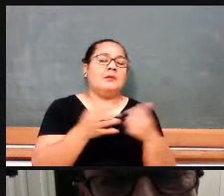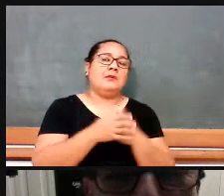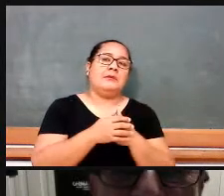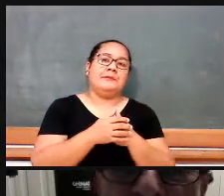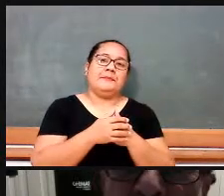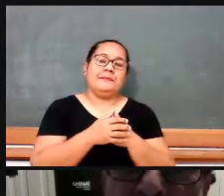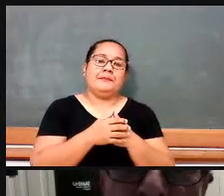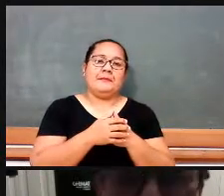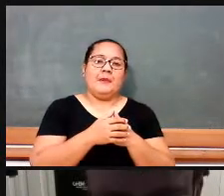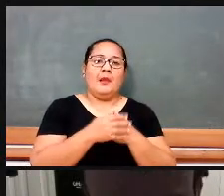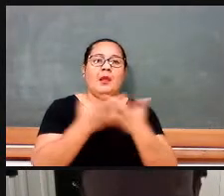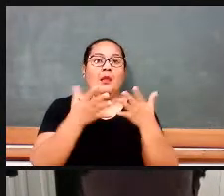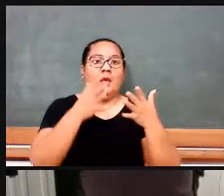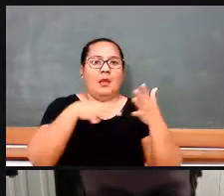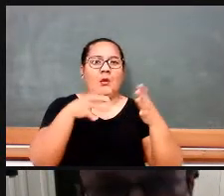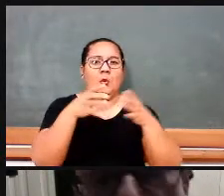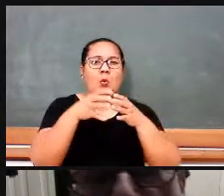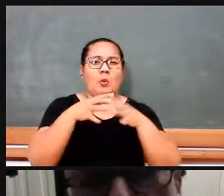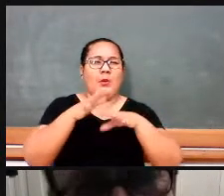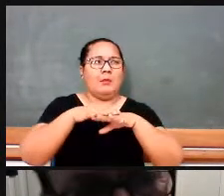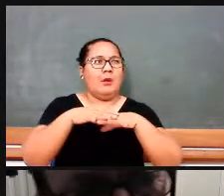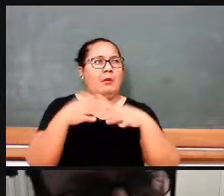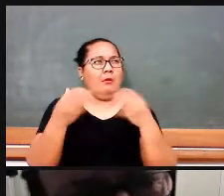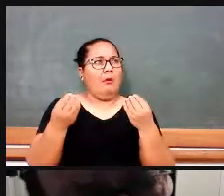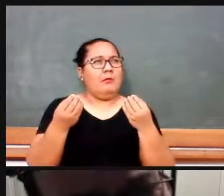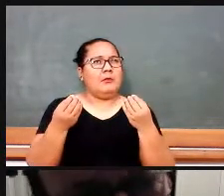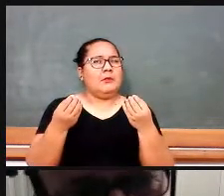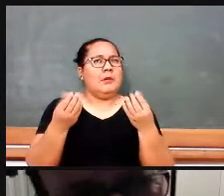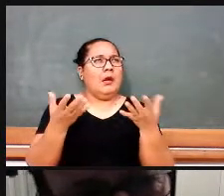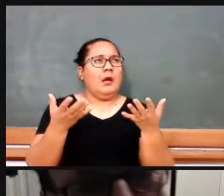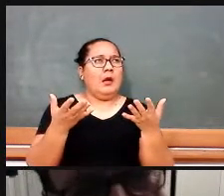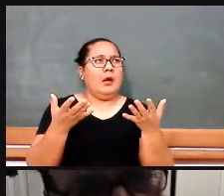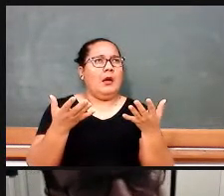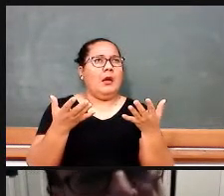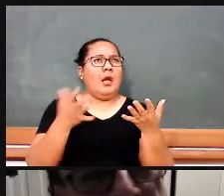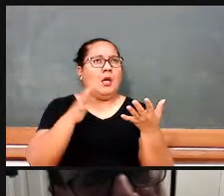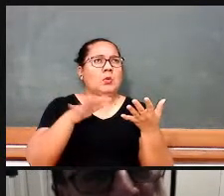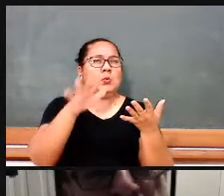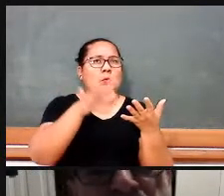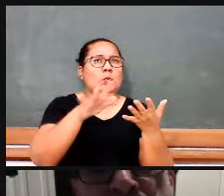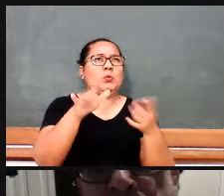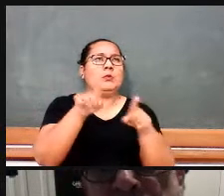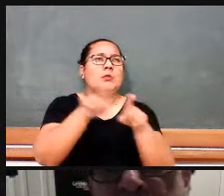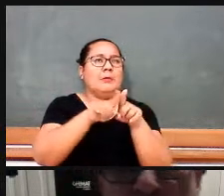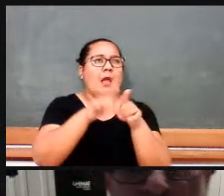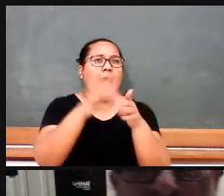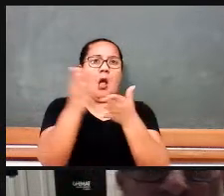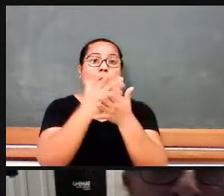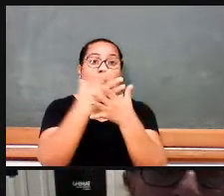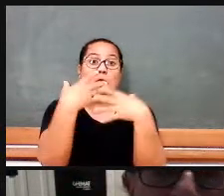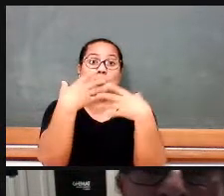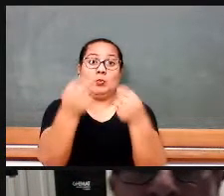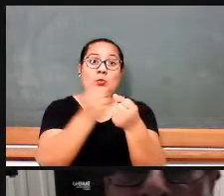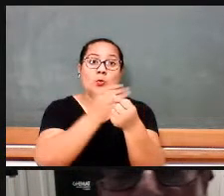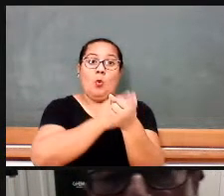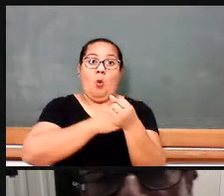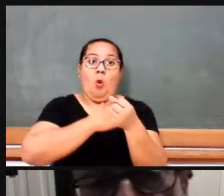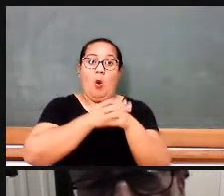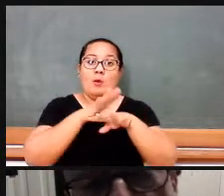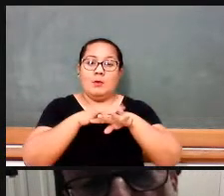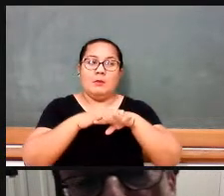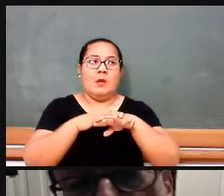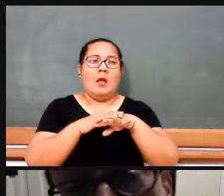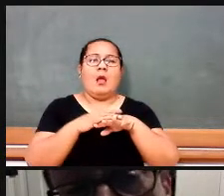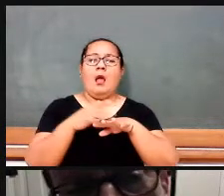E os matemáticos advogavam a seguinte coisa, não só os matemáticos, mas aqueles adeptos da matemática moderna, que o